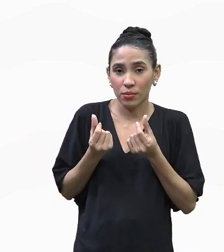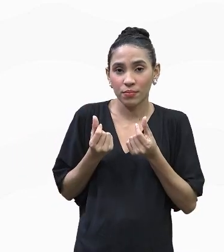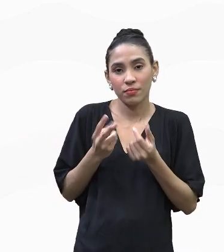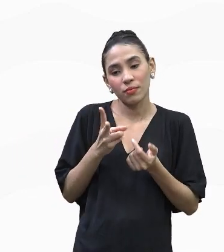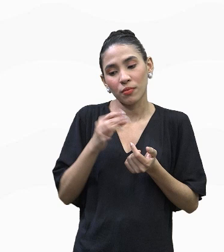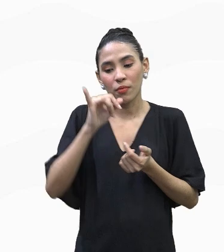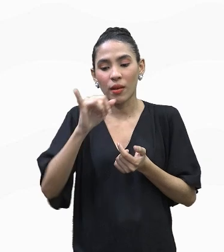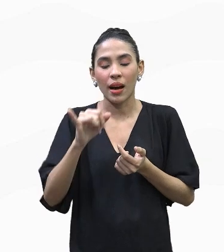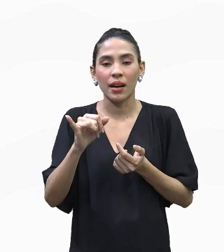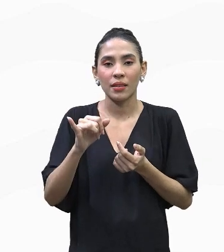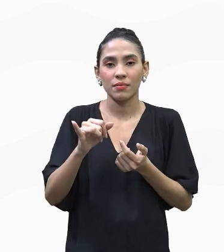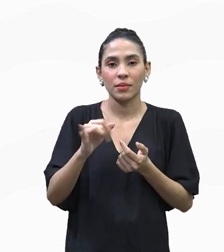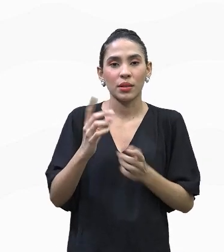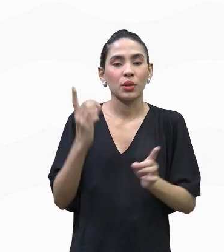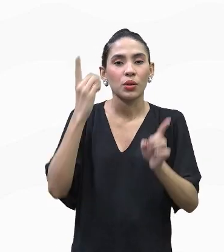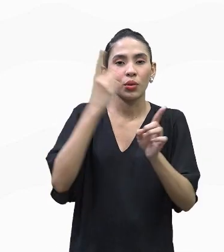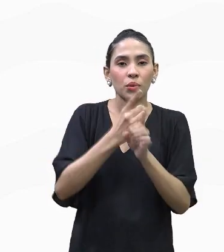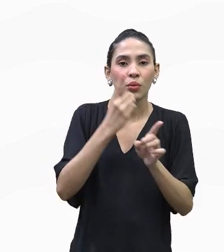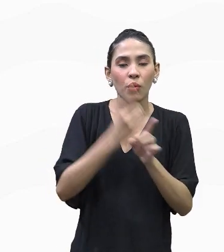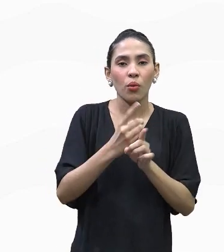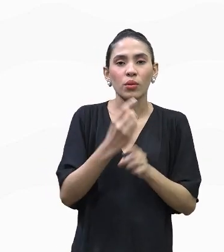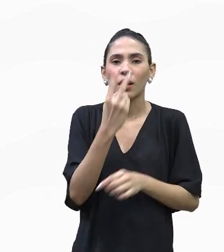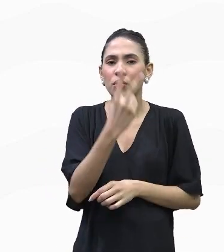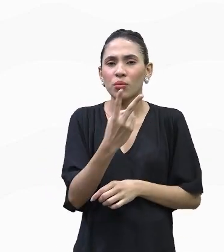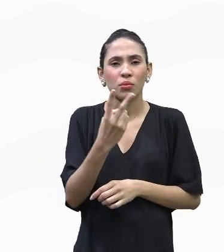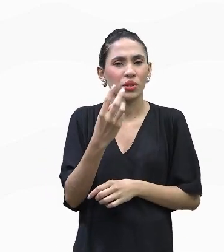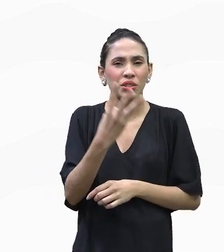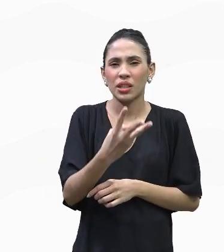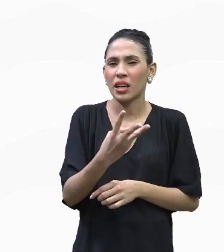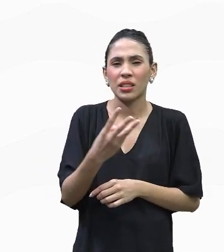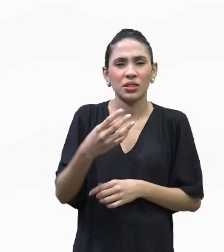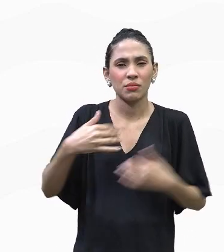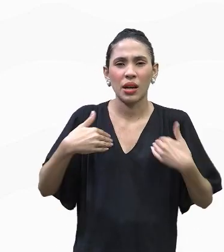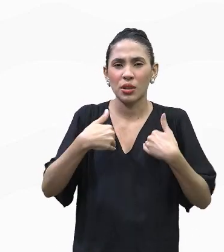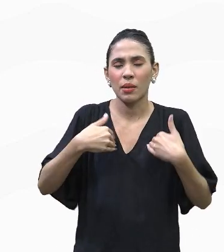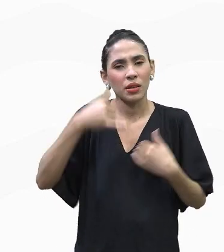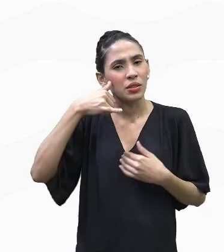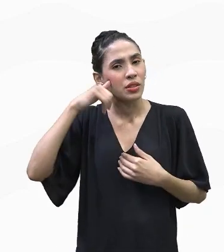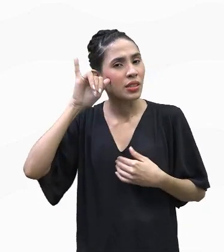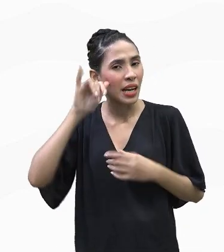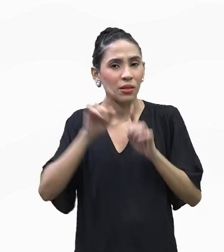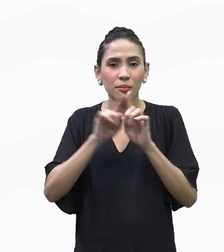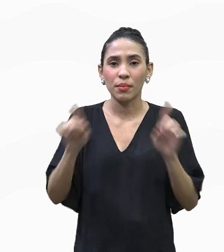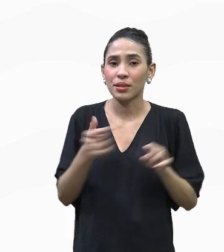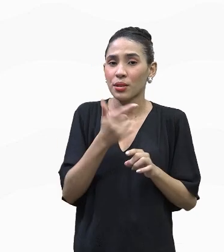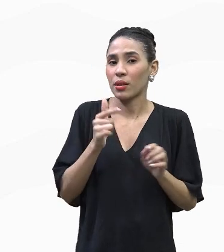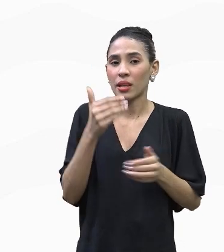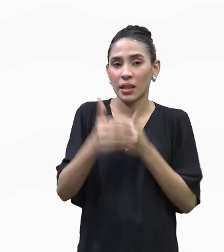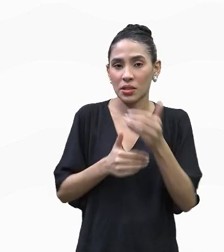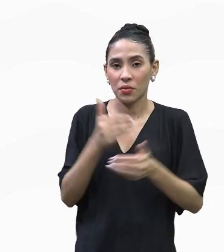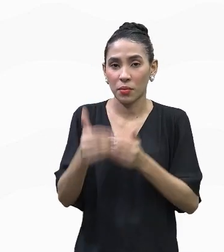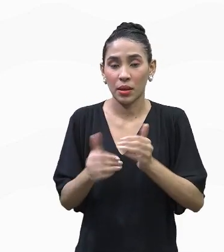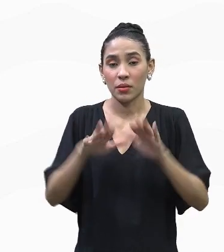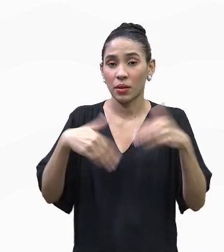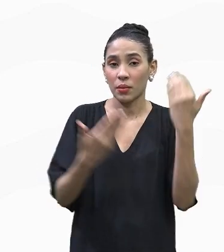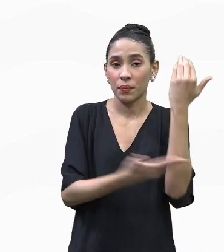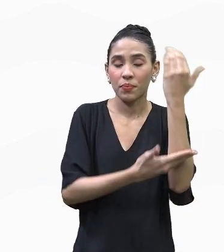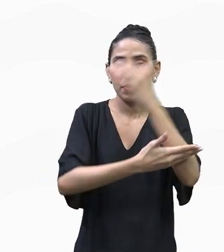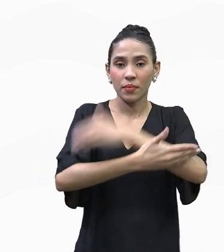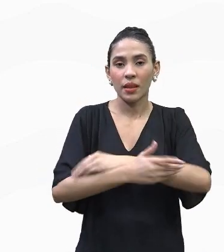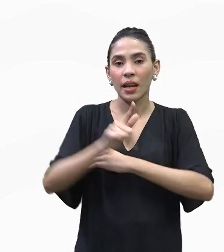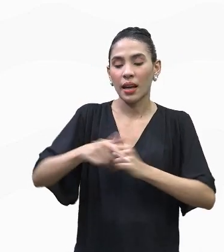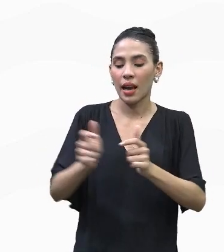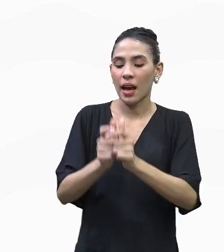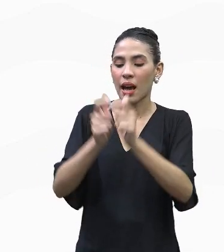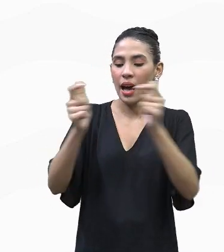lá, às vezes, tu encontra uma, duas cabeças de gado e, na verdade, não se desenvolve nada. Então, o desmatamento especulativo são